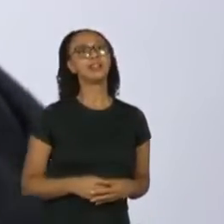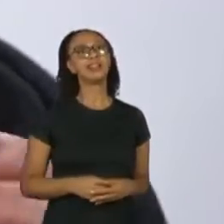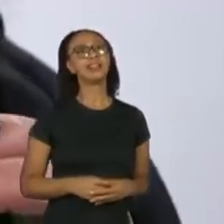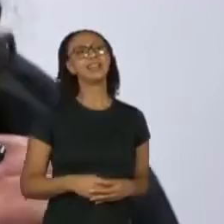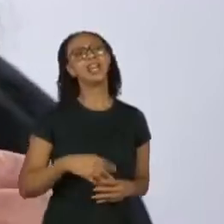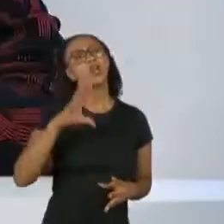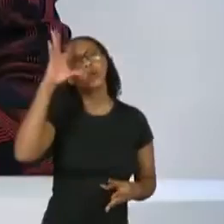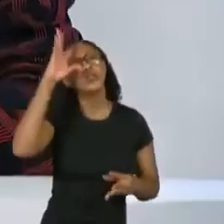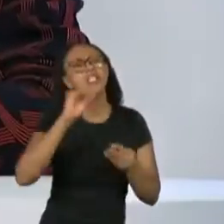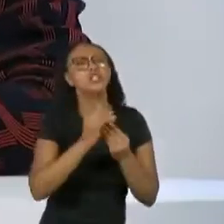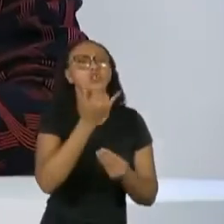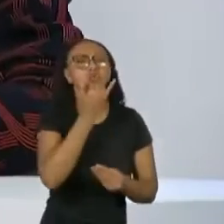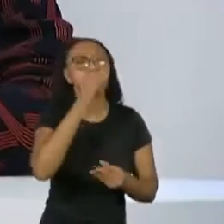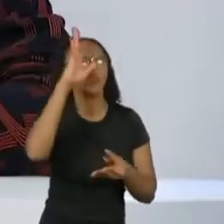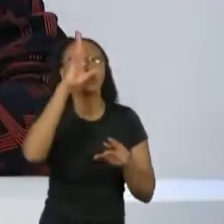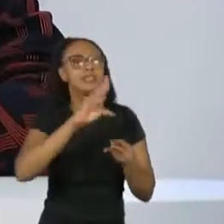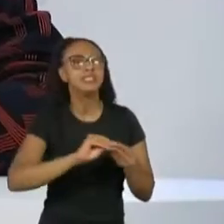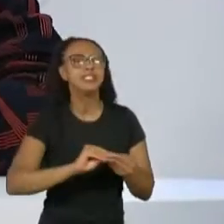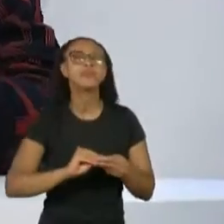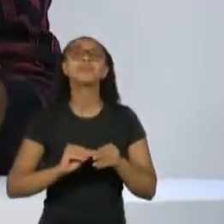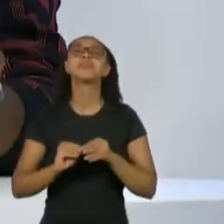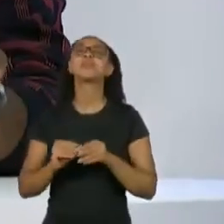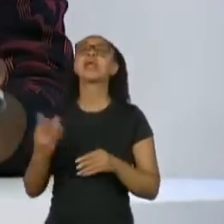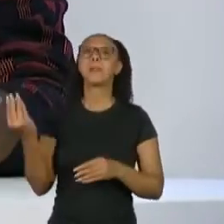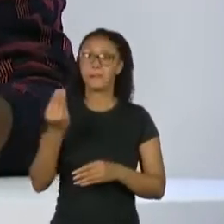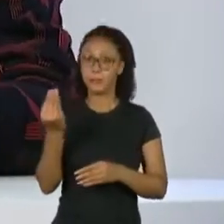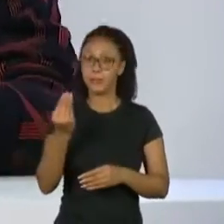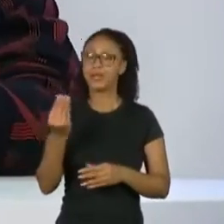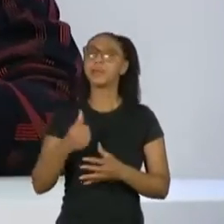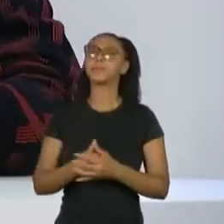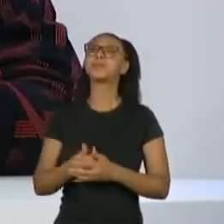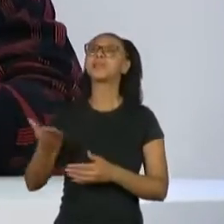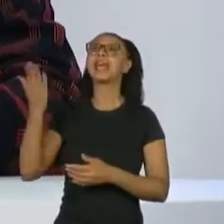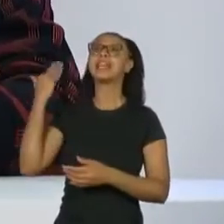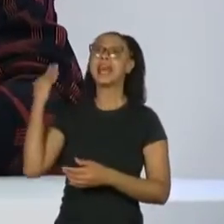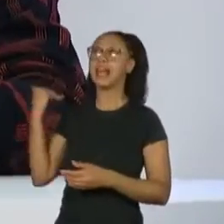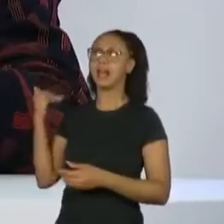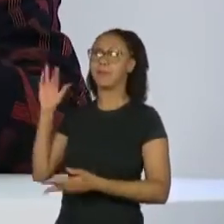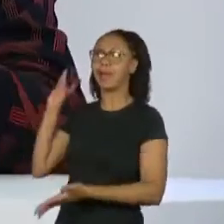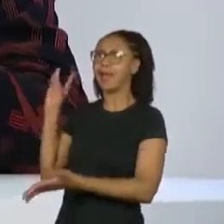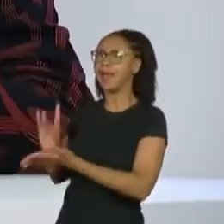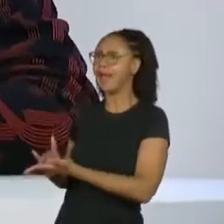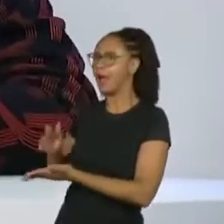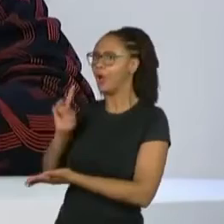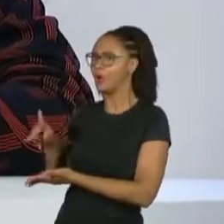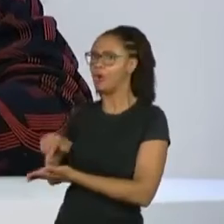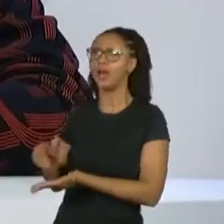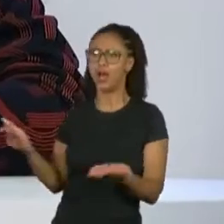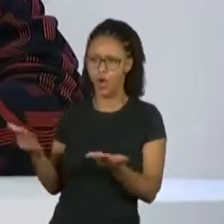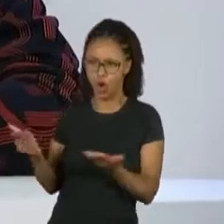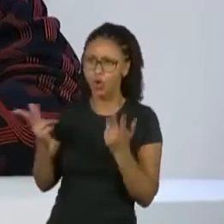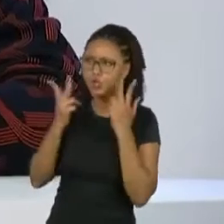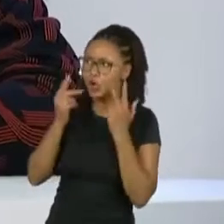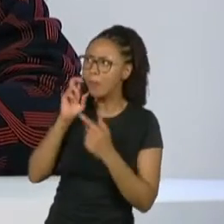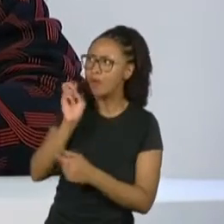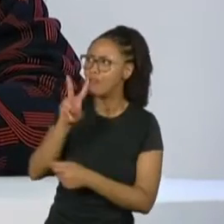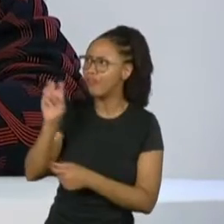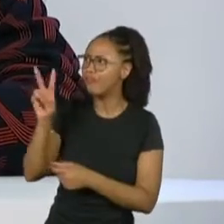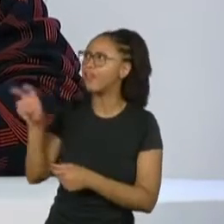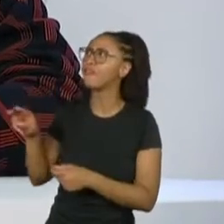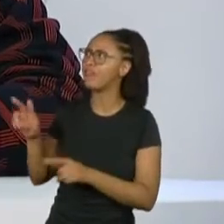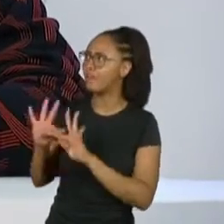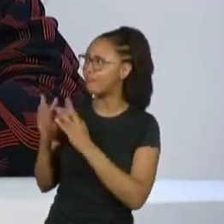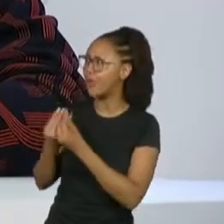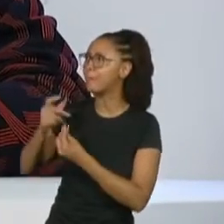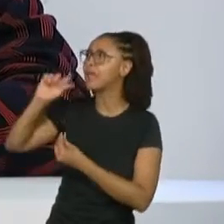Eu não entendi muito bem... Se mudou a minha pergunta, se mudou. Porque naquele momento não é uma realidade. Hoje é mais comum a gente pensar isso,